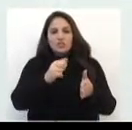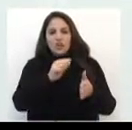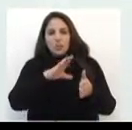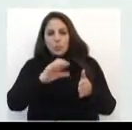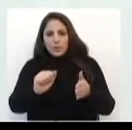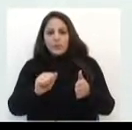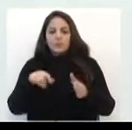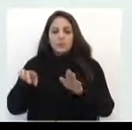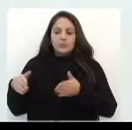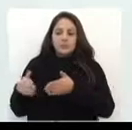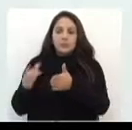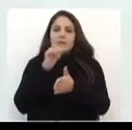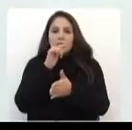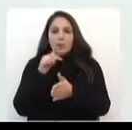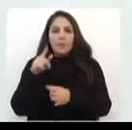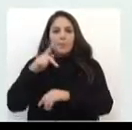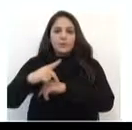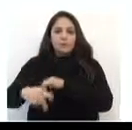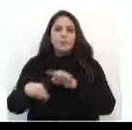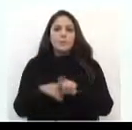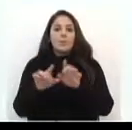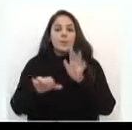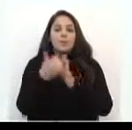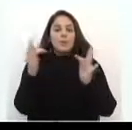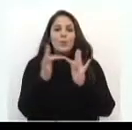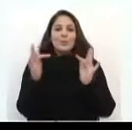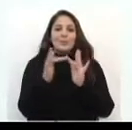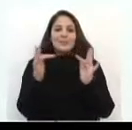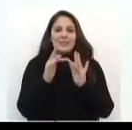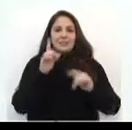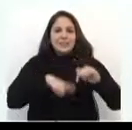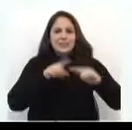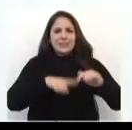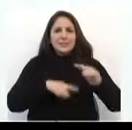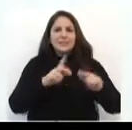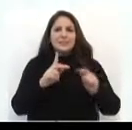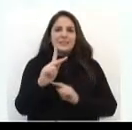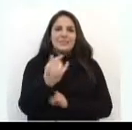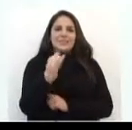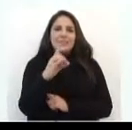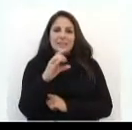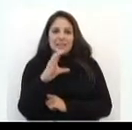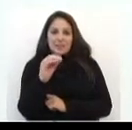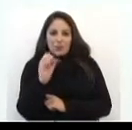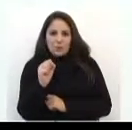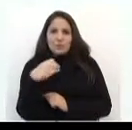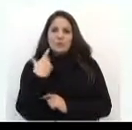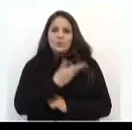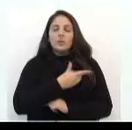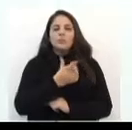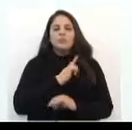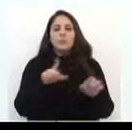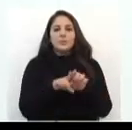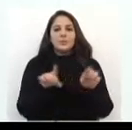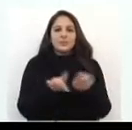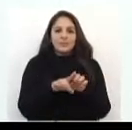foi o meu contato mais próximo com a questão dos recursos hídricos. e a gente teve,